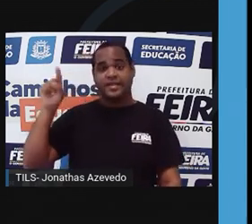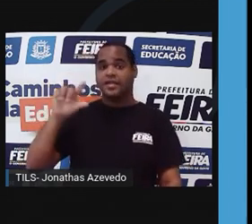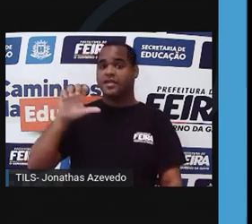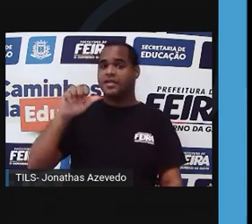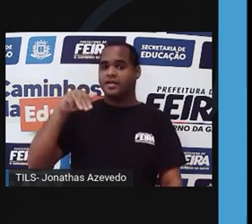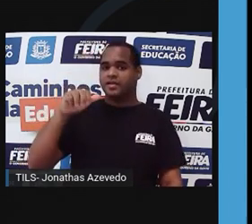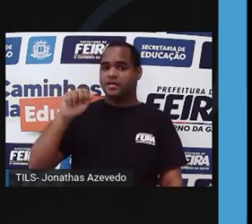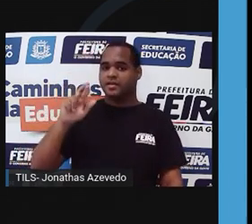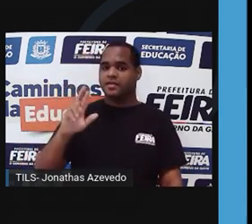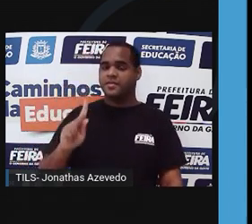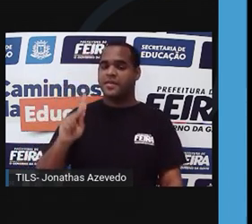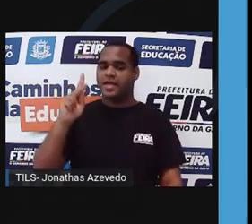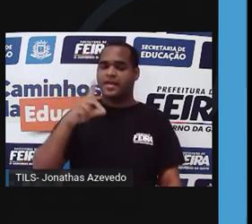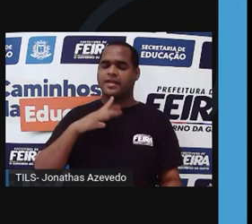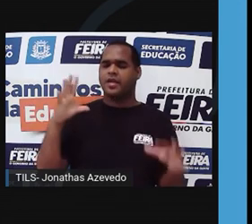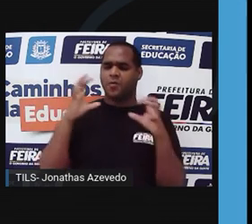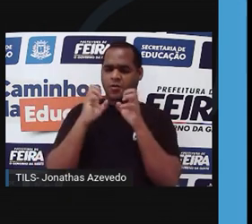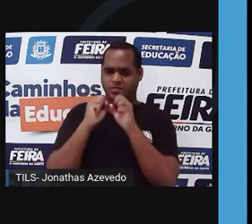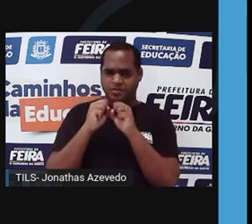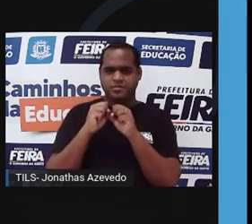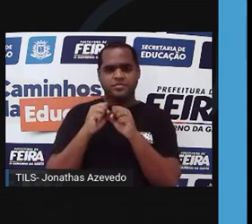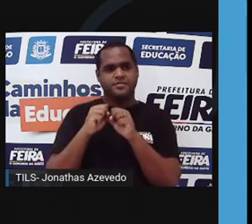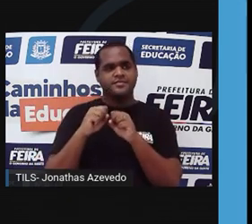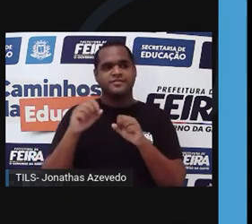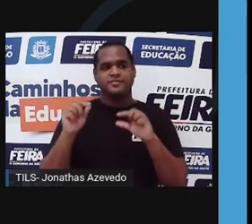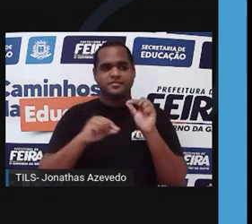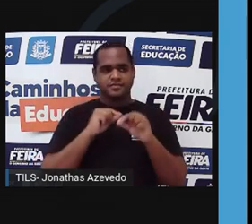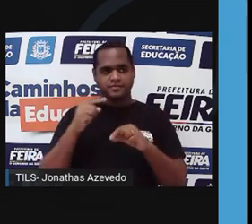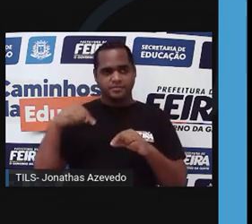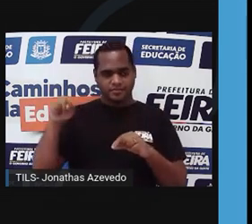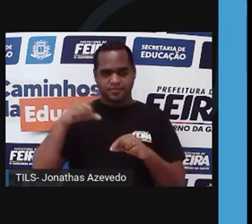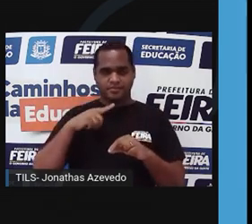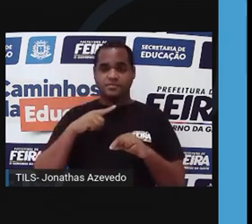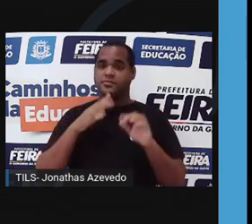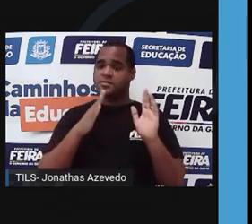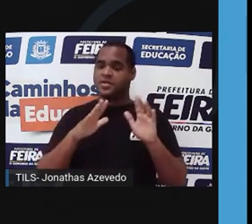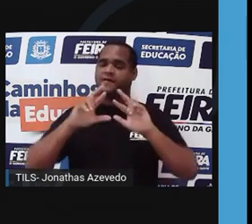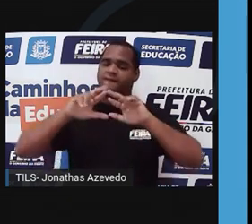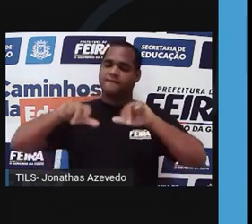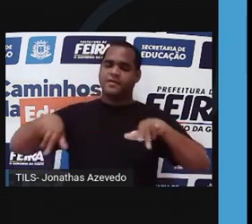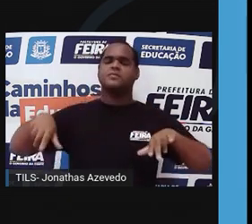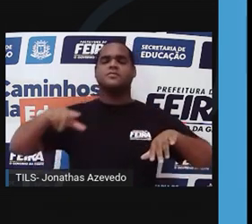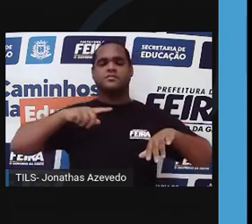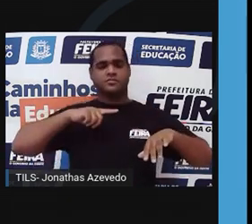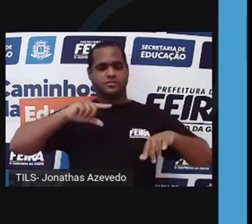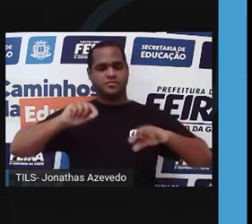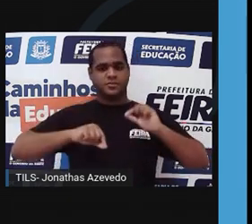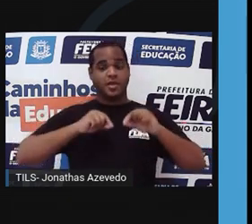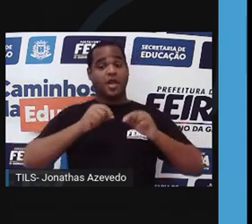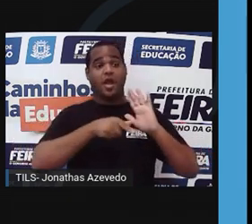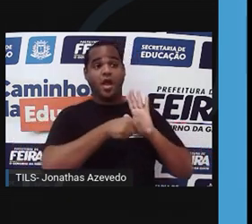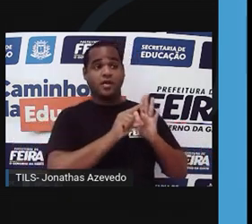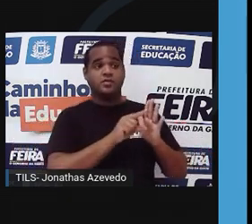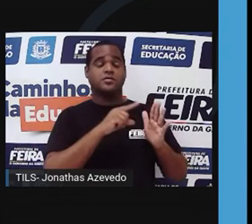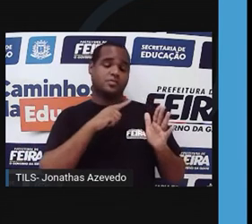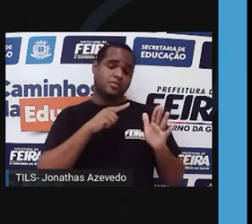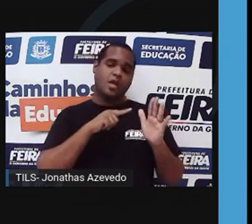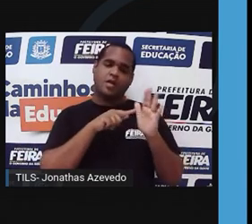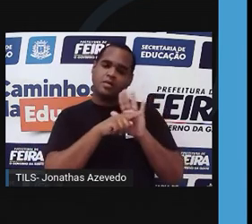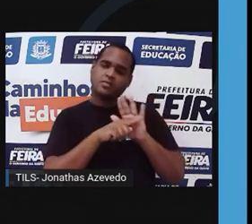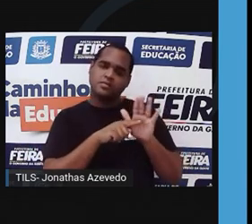de tanto ela escurecer. Não. Já havia uma variedade pré-existente. E